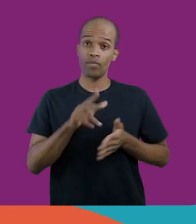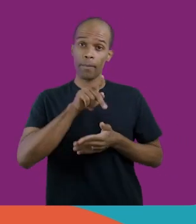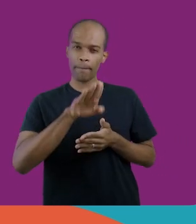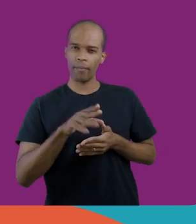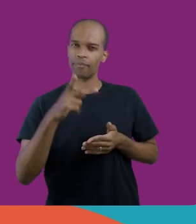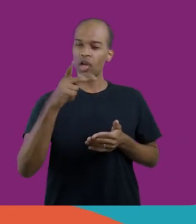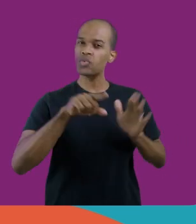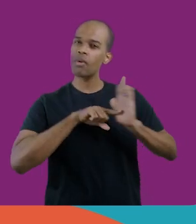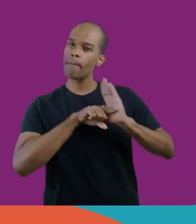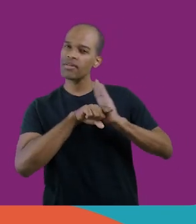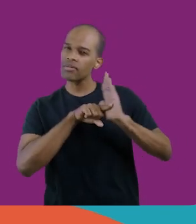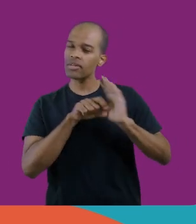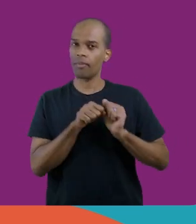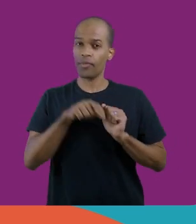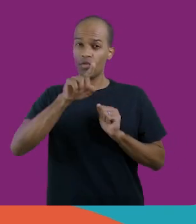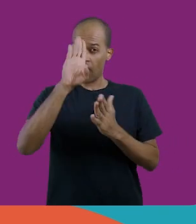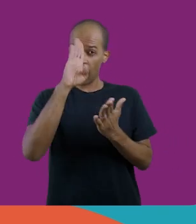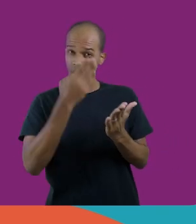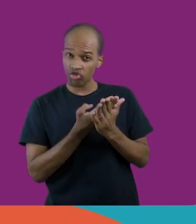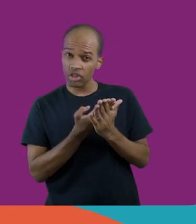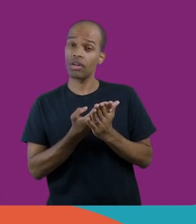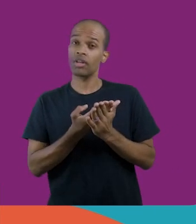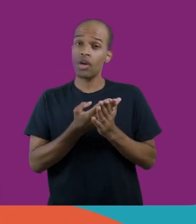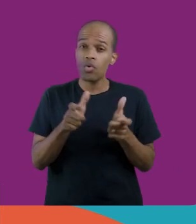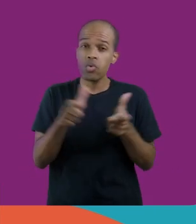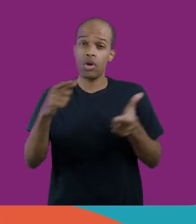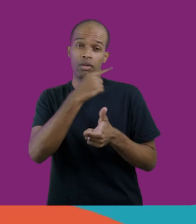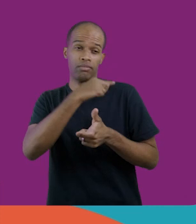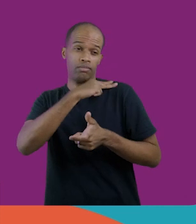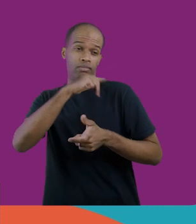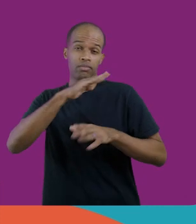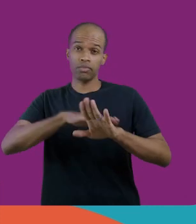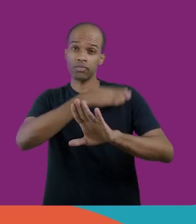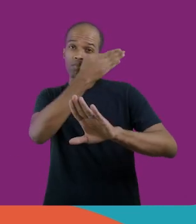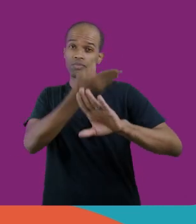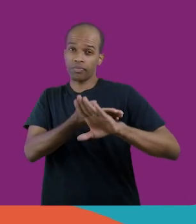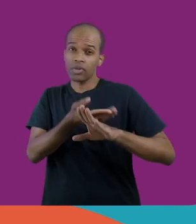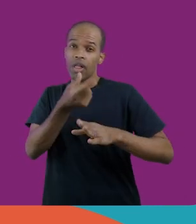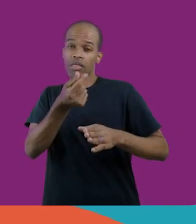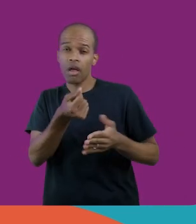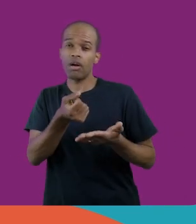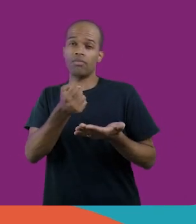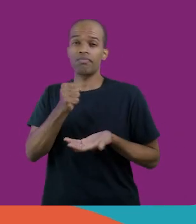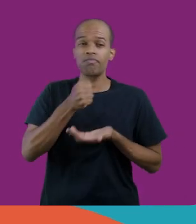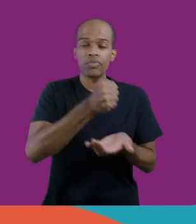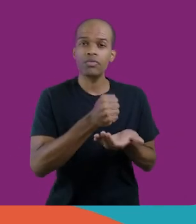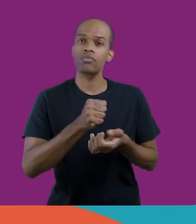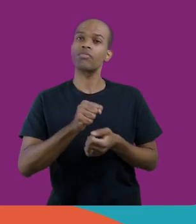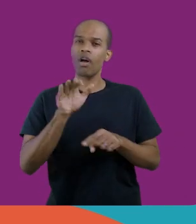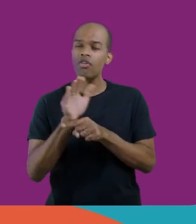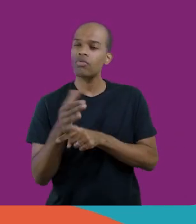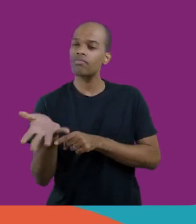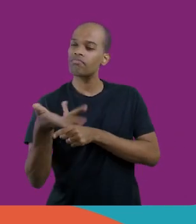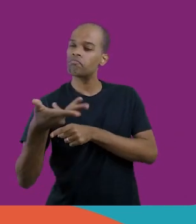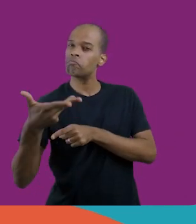pelas suas pesquisas, você acredita que investir na expansão do ensino médio integral pode ajudar na aceleração da